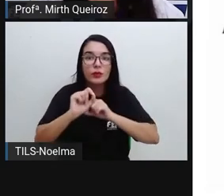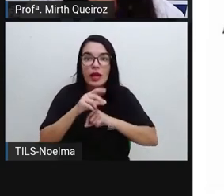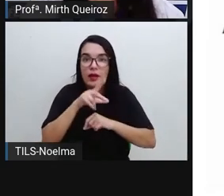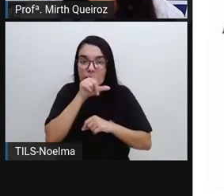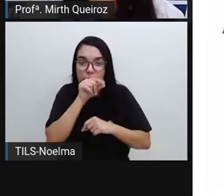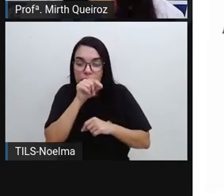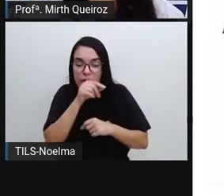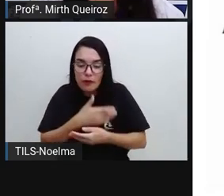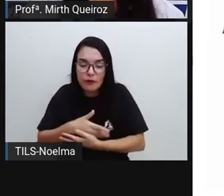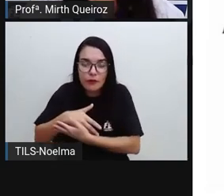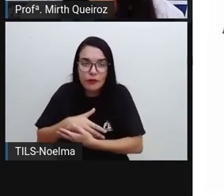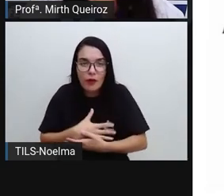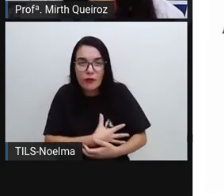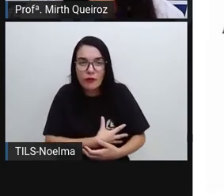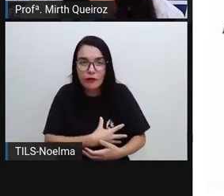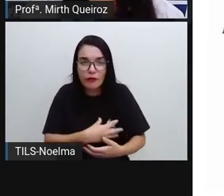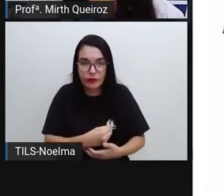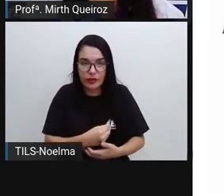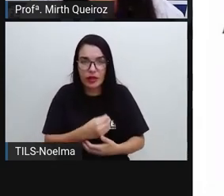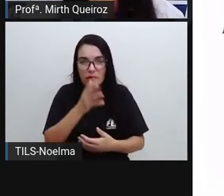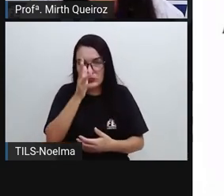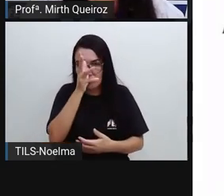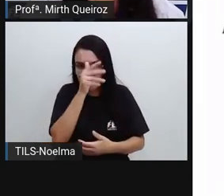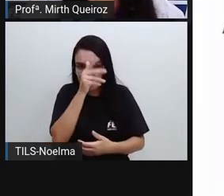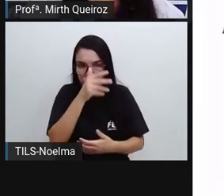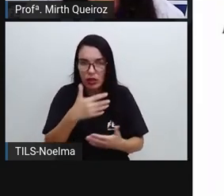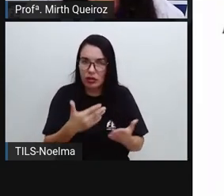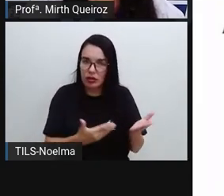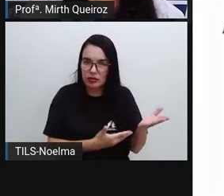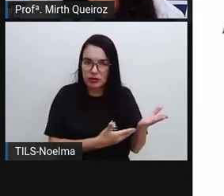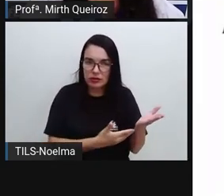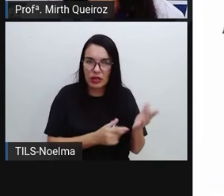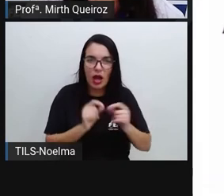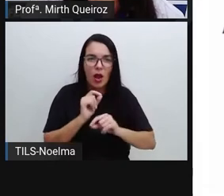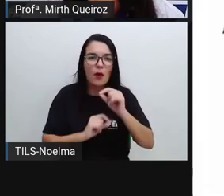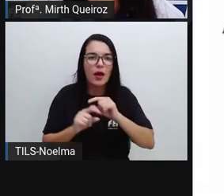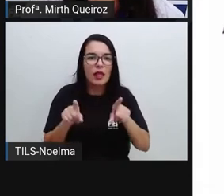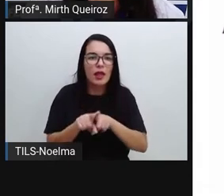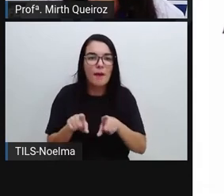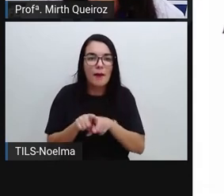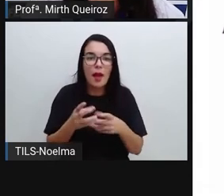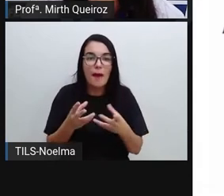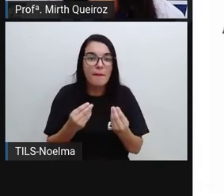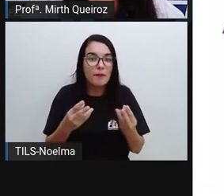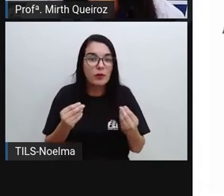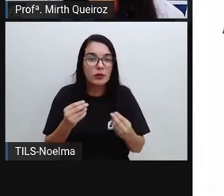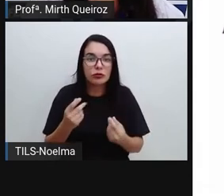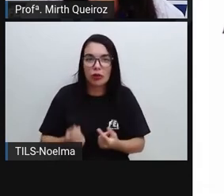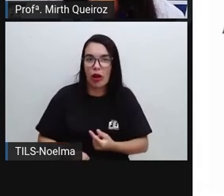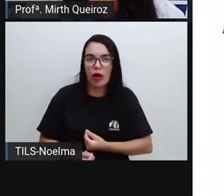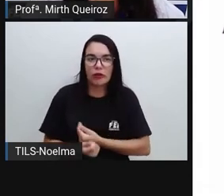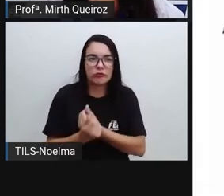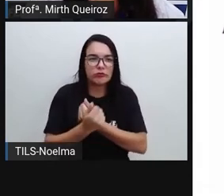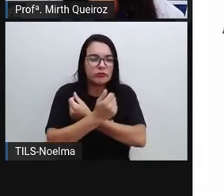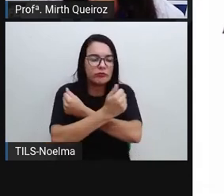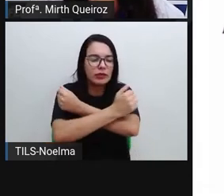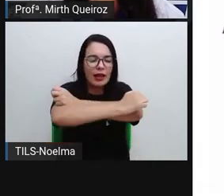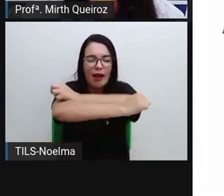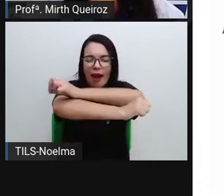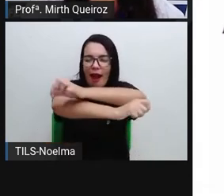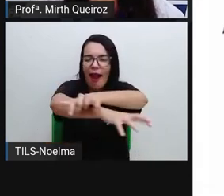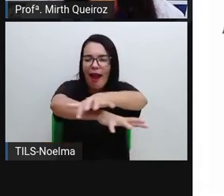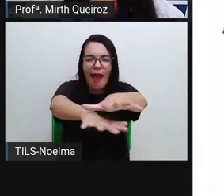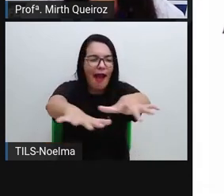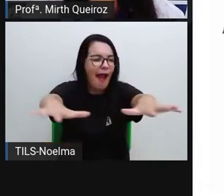descuidosas da mosqueada, balindo por montes de rico pasto e grutas